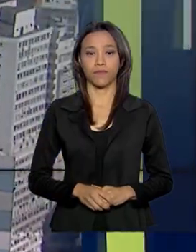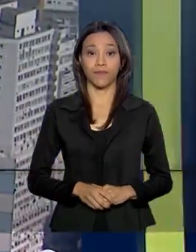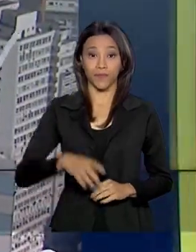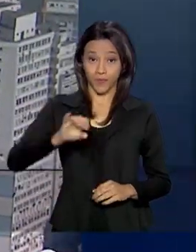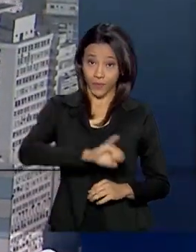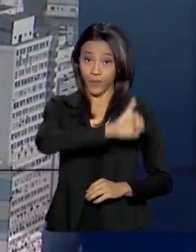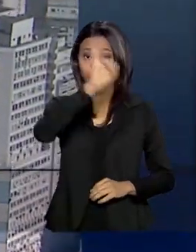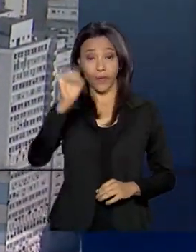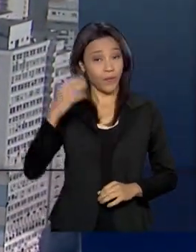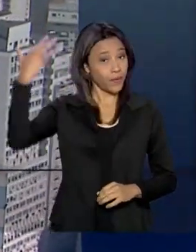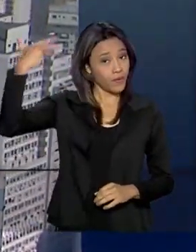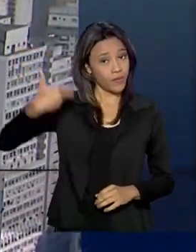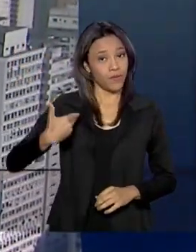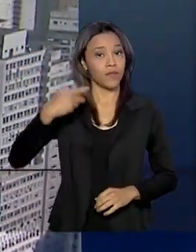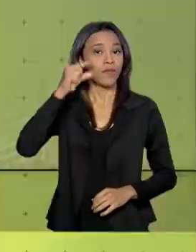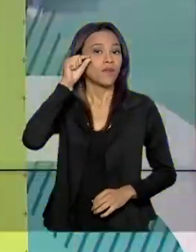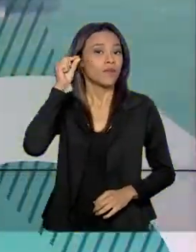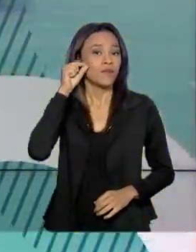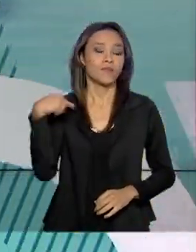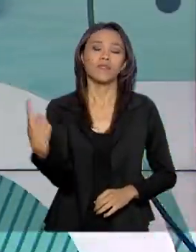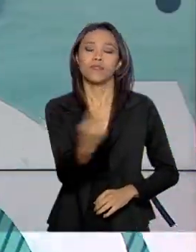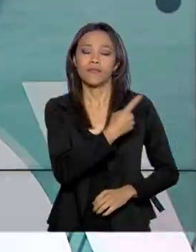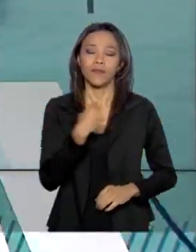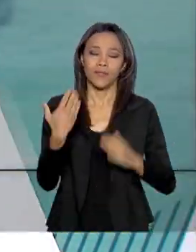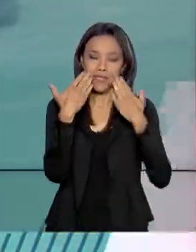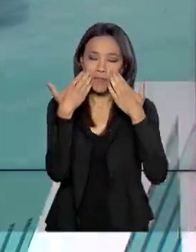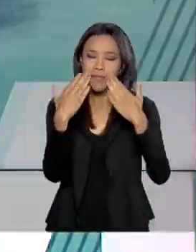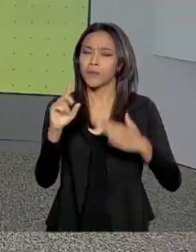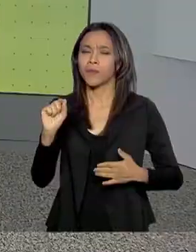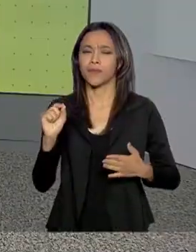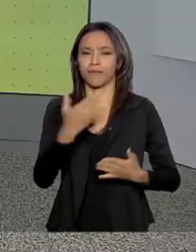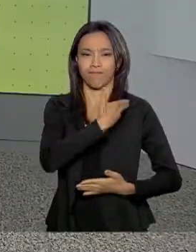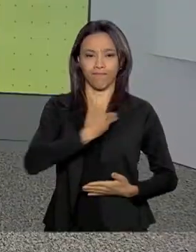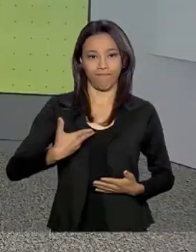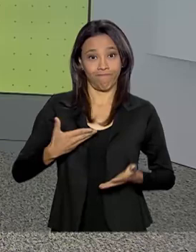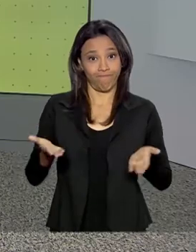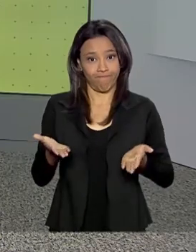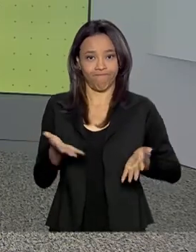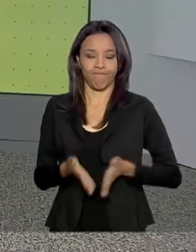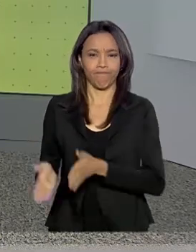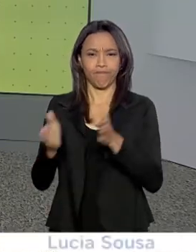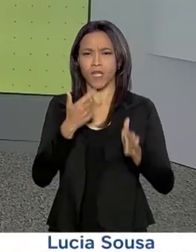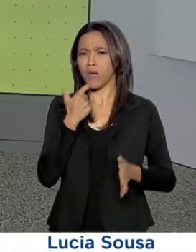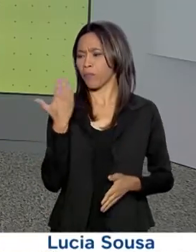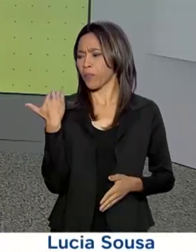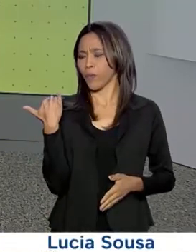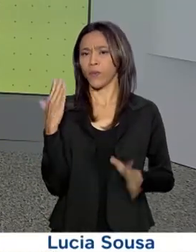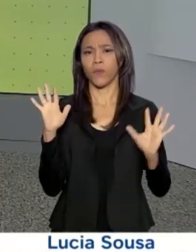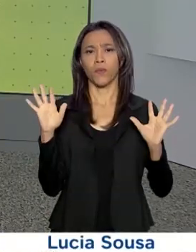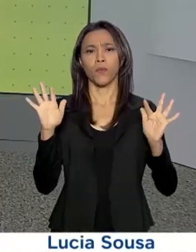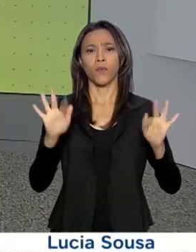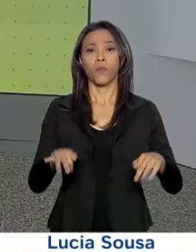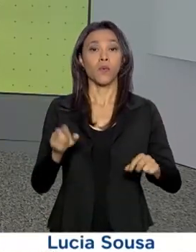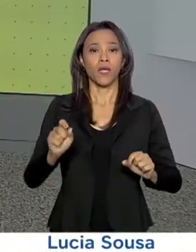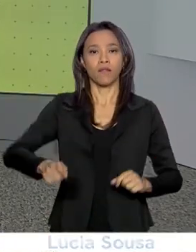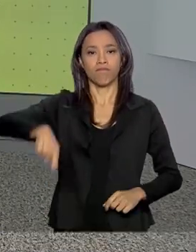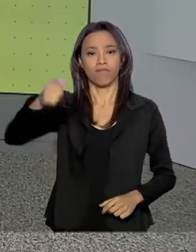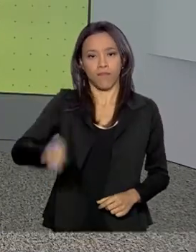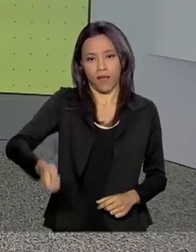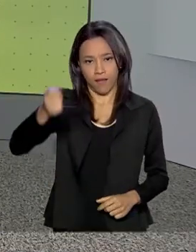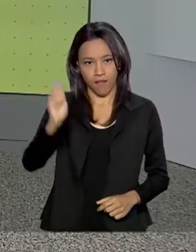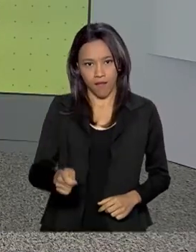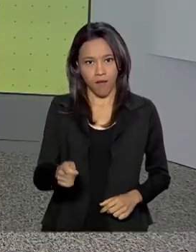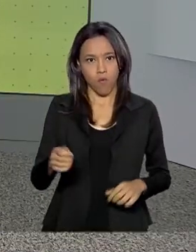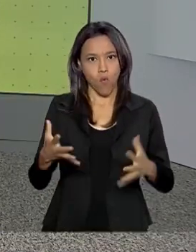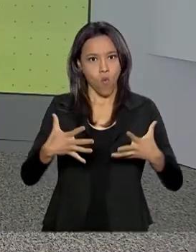Olá, sou o Roberto Camargo e estamos no ar com o governo agora. Terminou agora há pouco o mega leilão do pré-sal com a venda